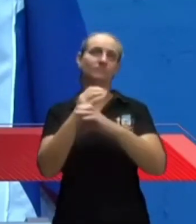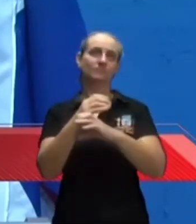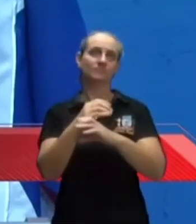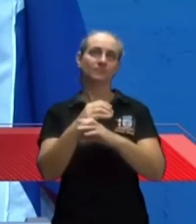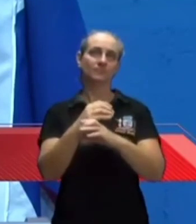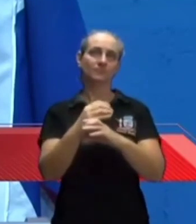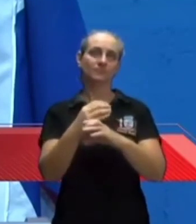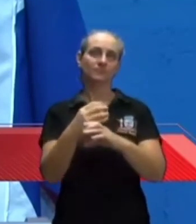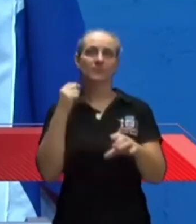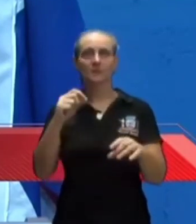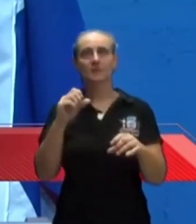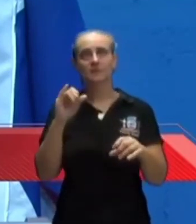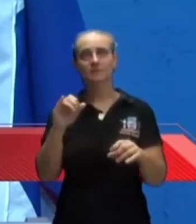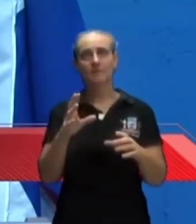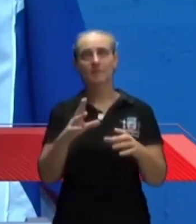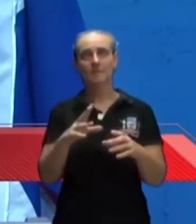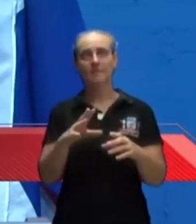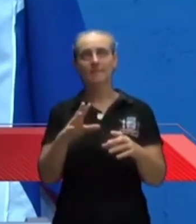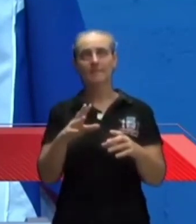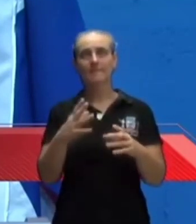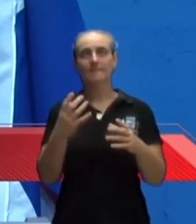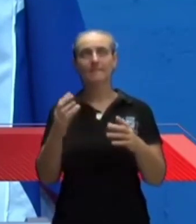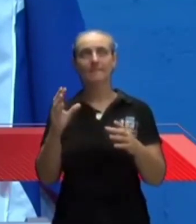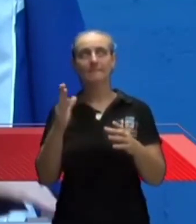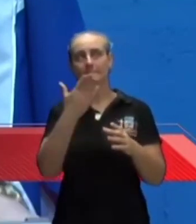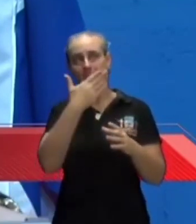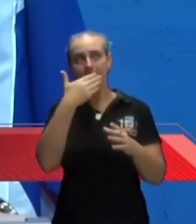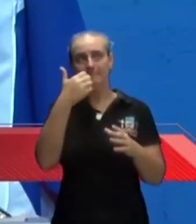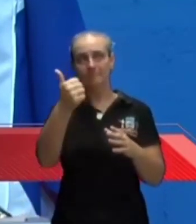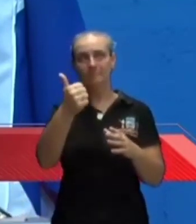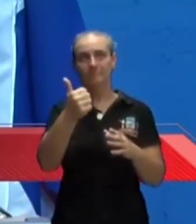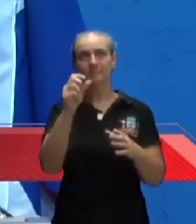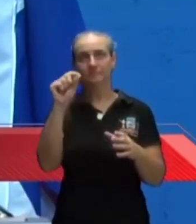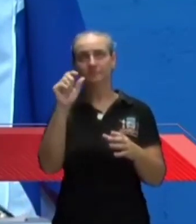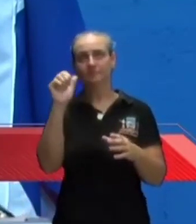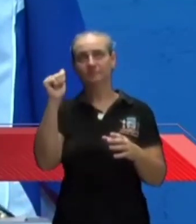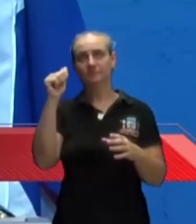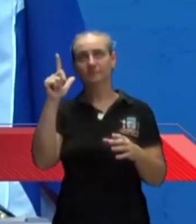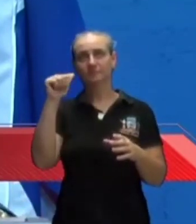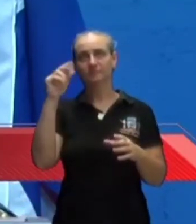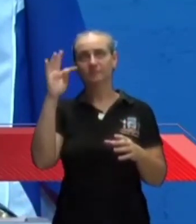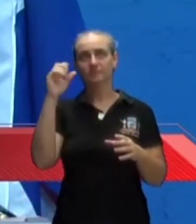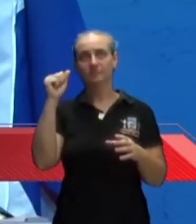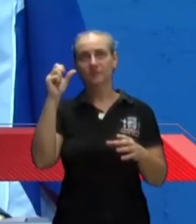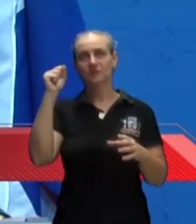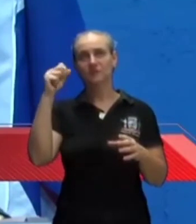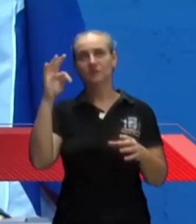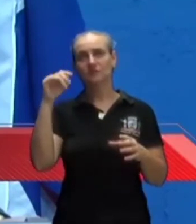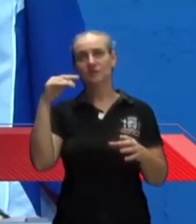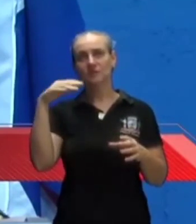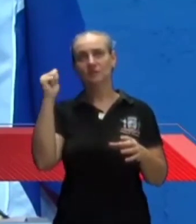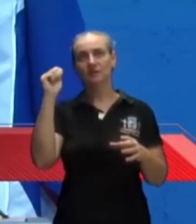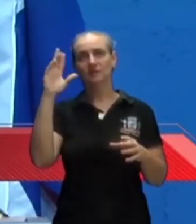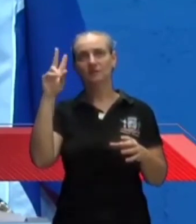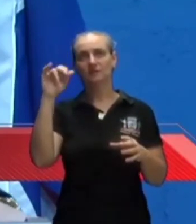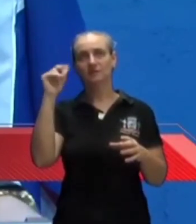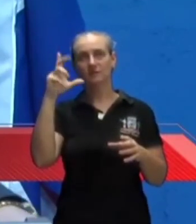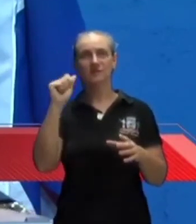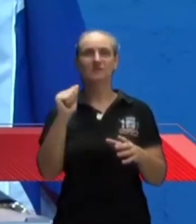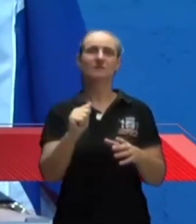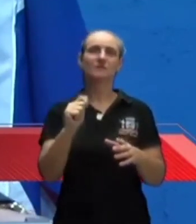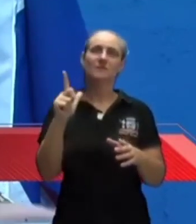para as pessoas daquela região. Até porque aquele bairro hoje já está se tornando autossustentável, tendo padaria, tendo pontes de saída, mercearia,